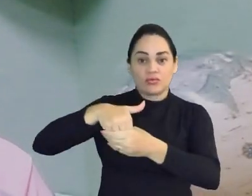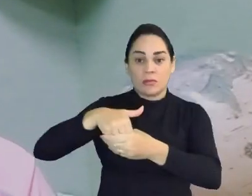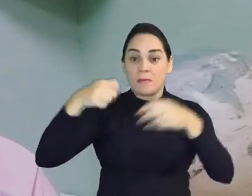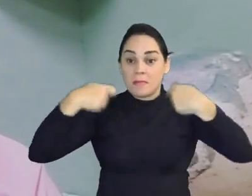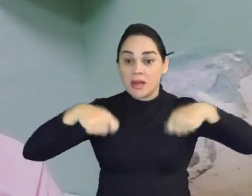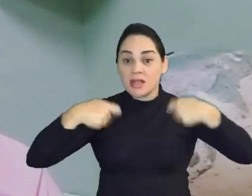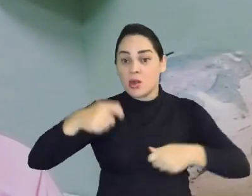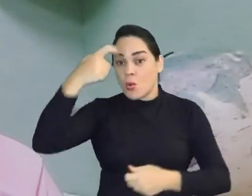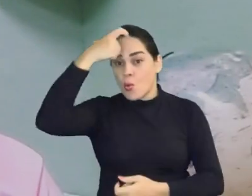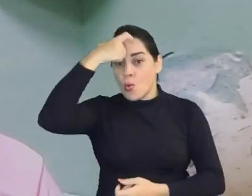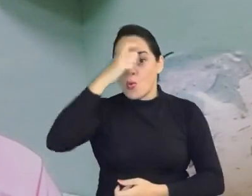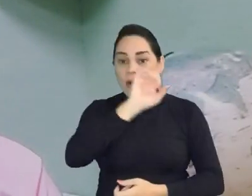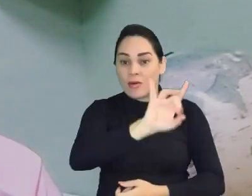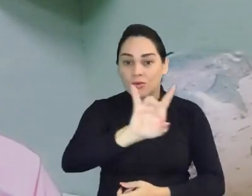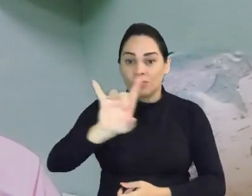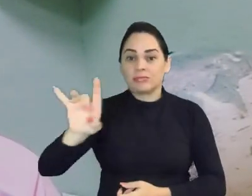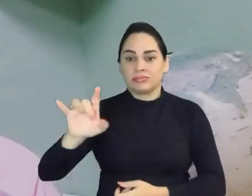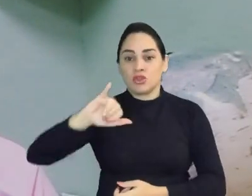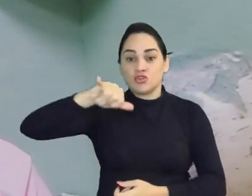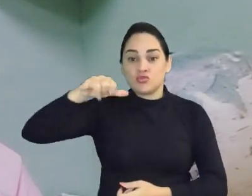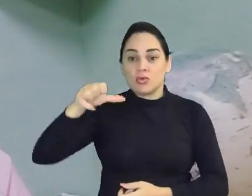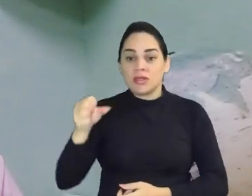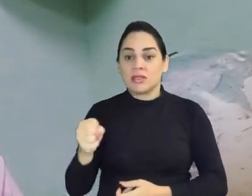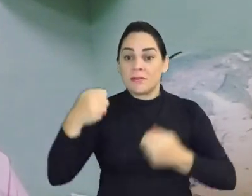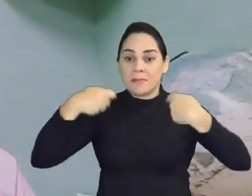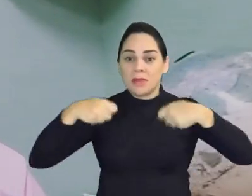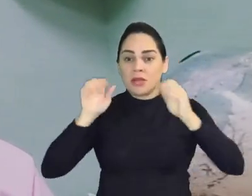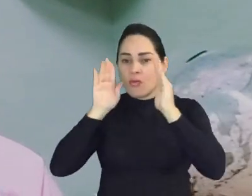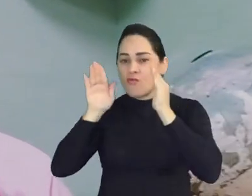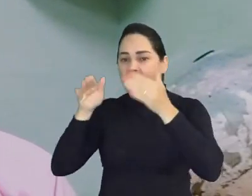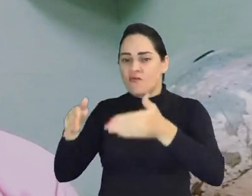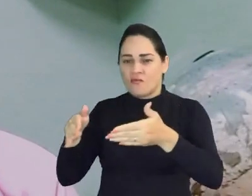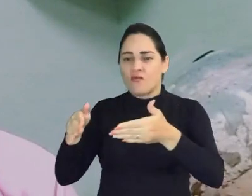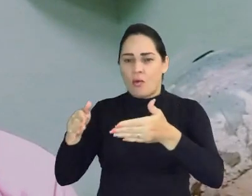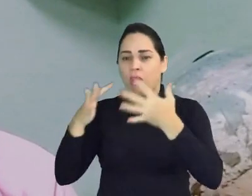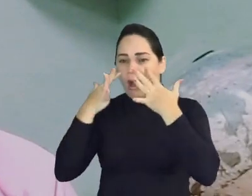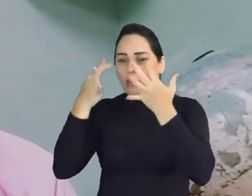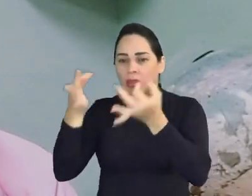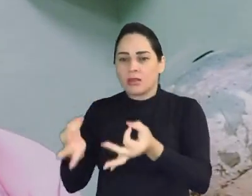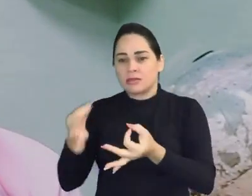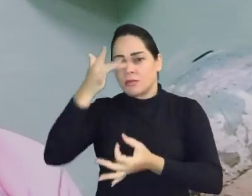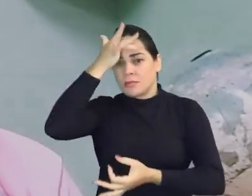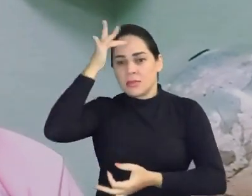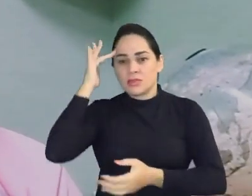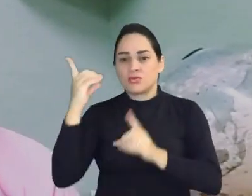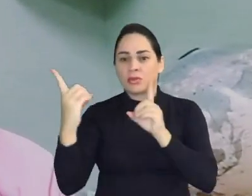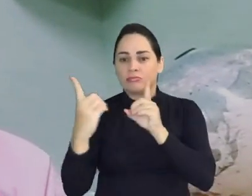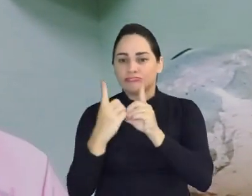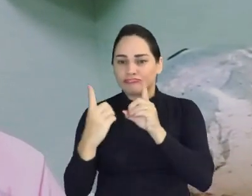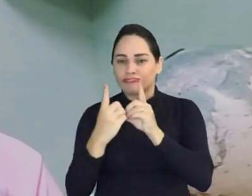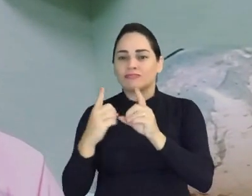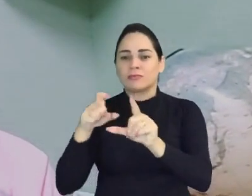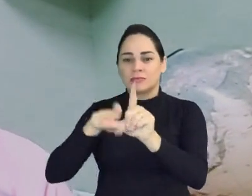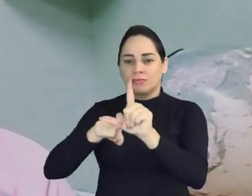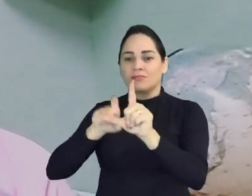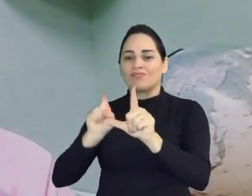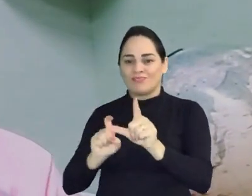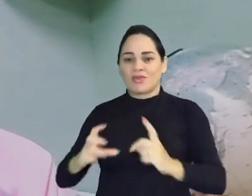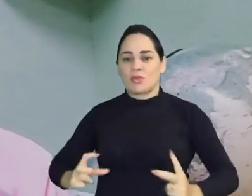se conscientizar que o Juazeiro do Norte precisa de atenção às pessoas que dependem da oncologia,